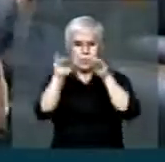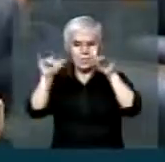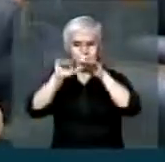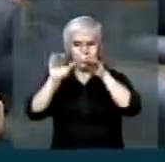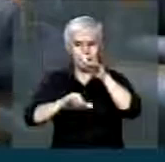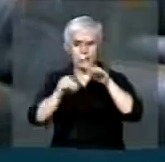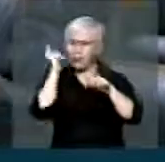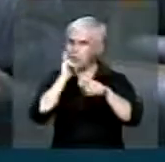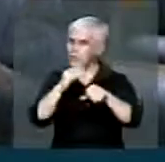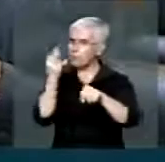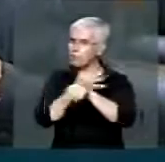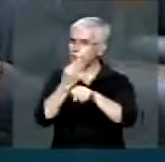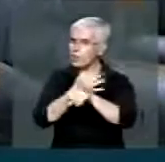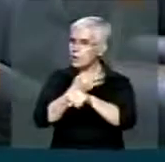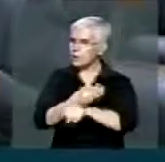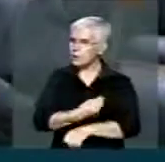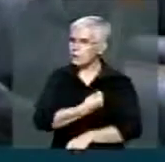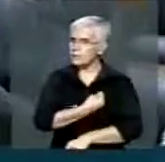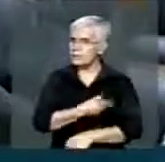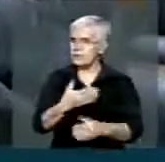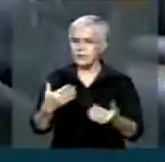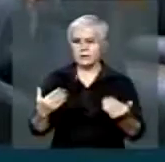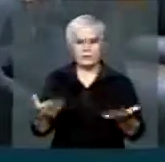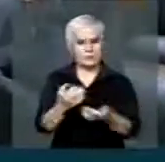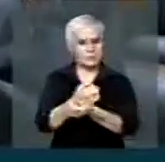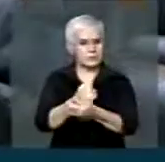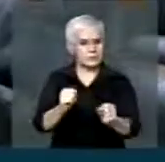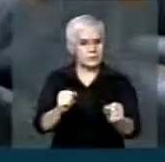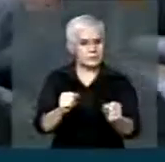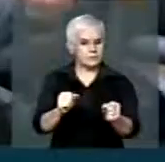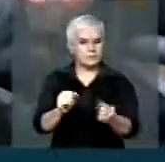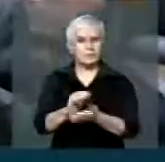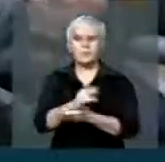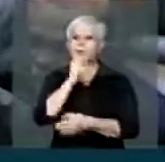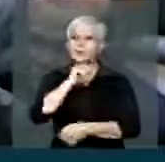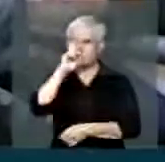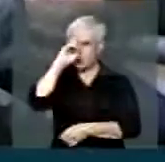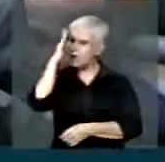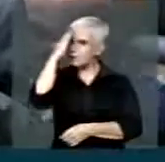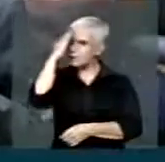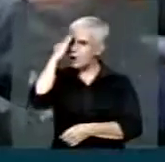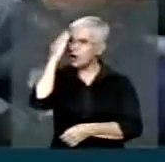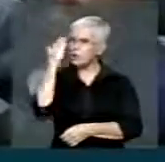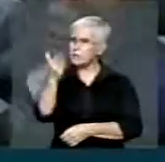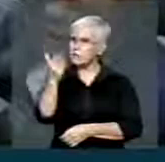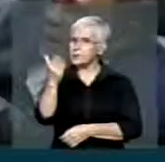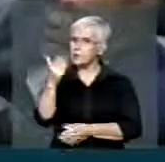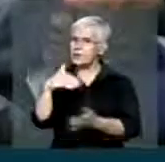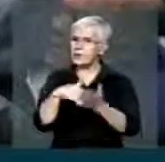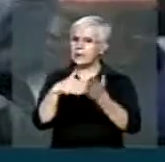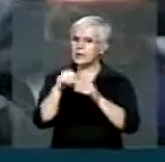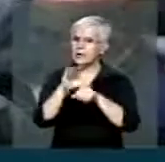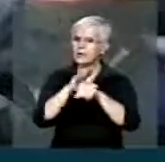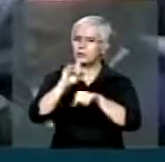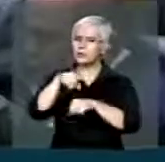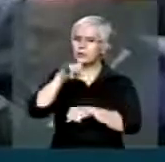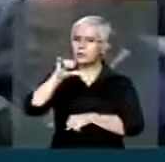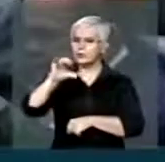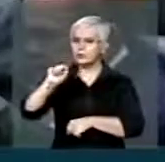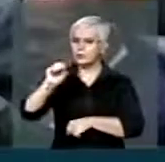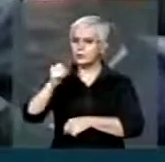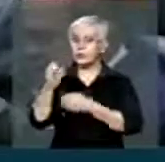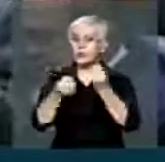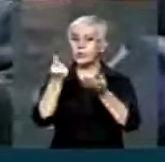dá para sobreviver, eu posso dizer isso que já fui prefeito V. Exª sabe que até a Constituição de 88, como era a